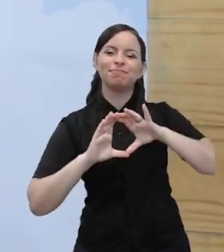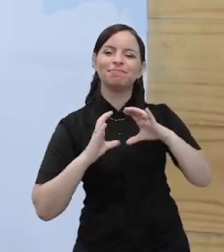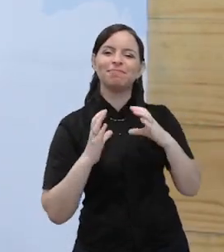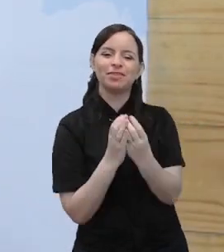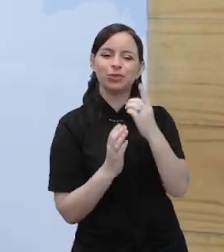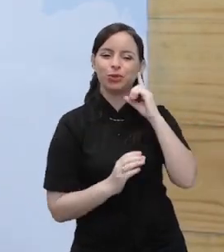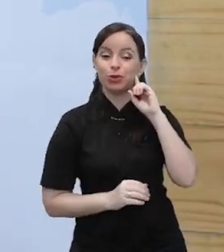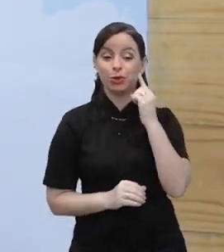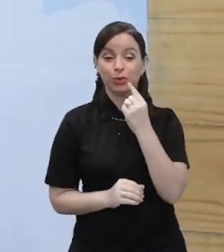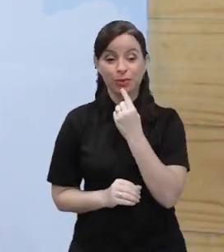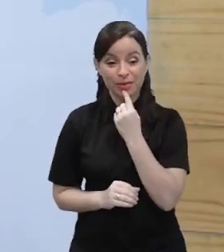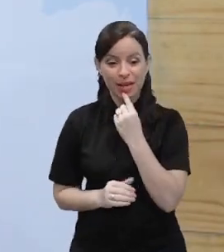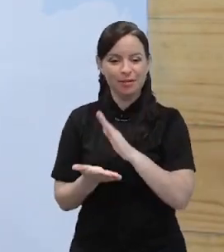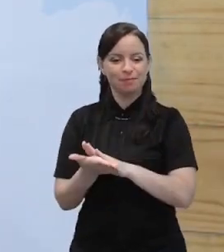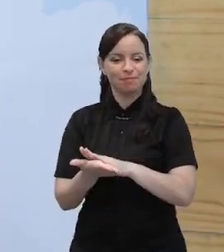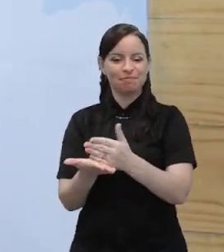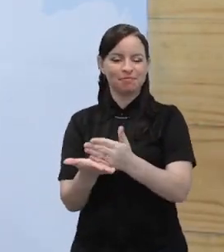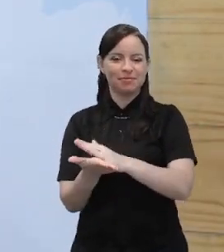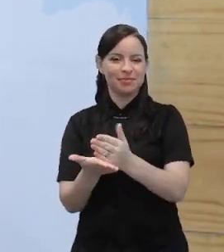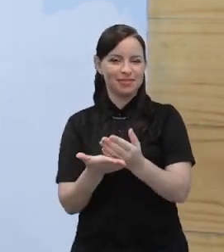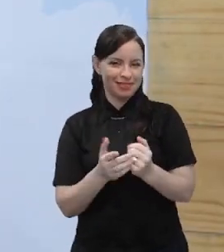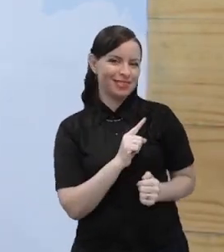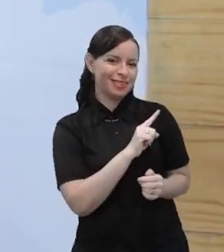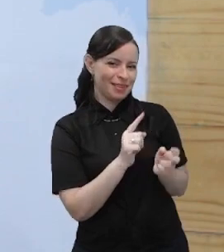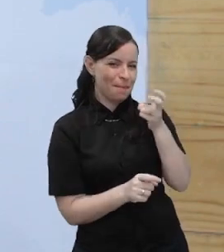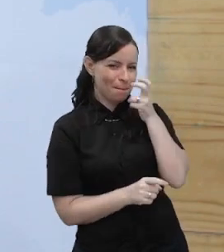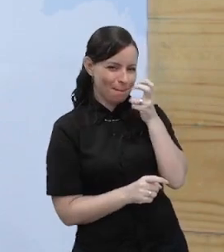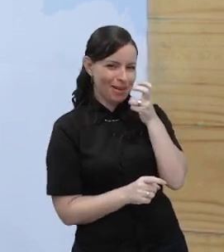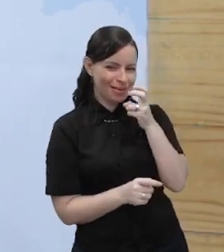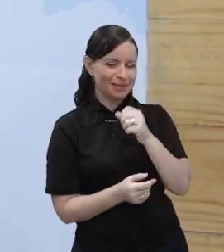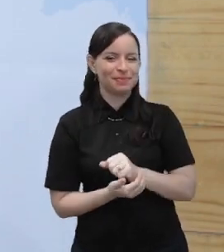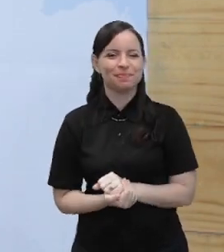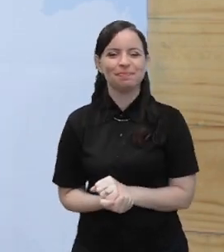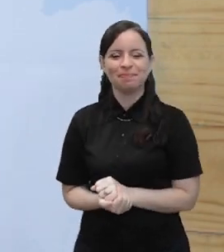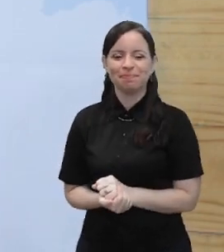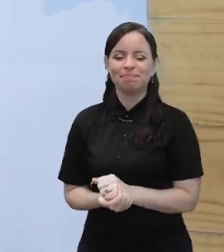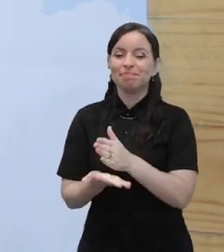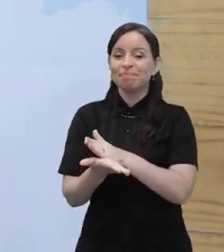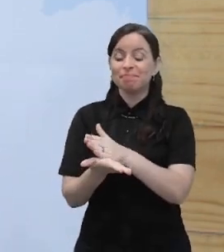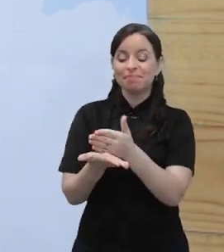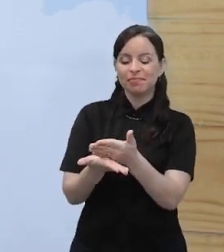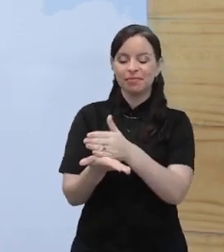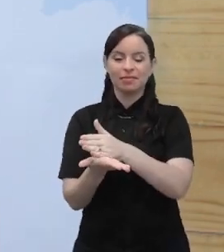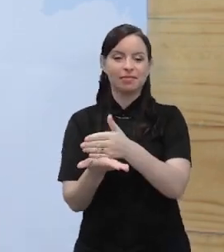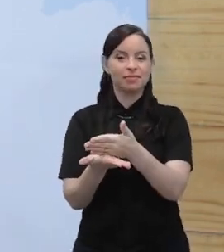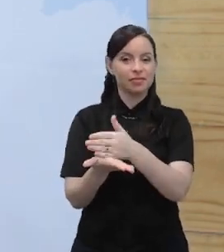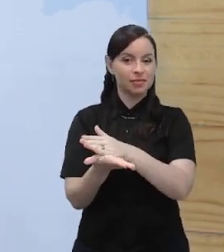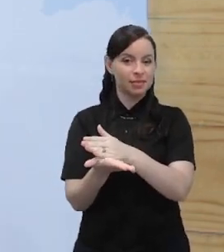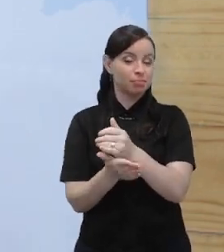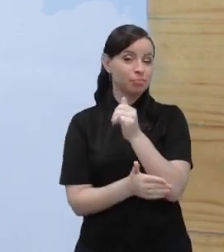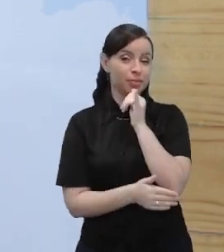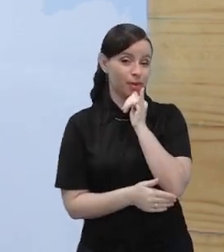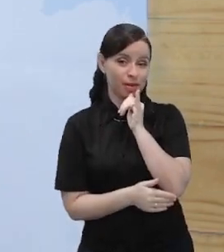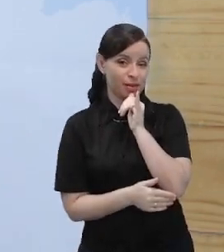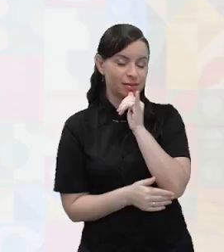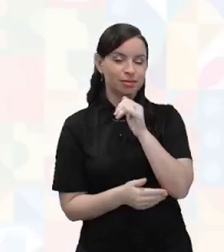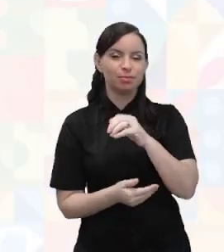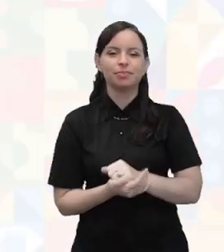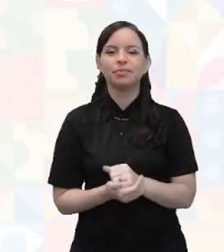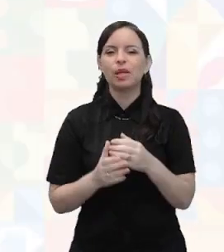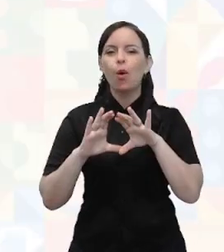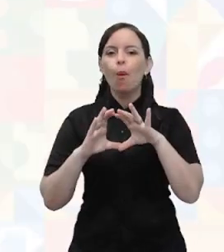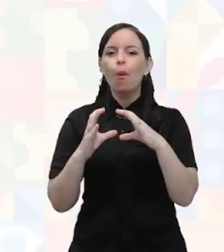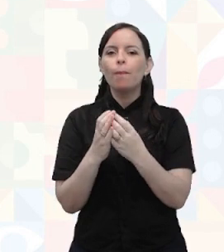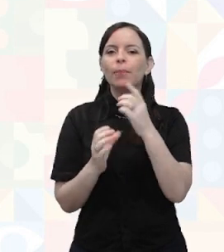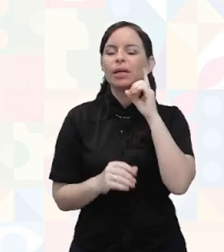Comunidade surda de fronteiras. Beleza? Essa divisão, né? E aí a gente tem um exemplo aqui das comunidades